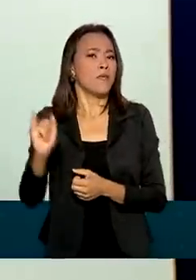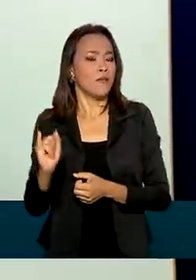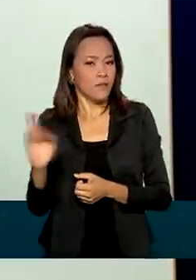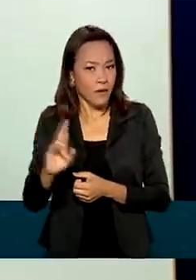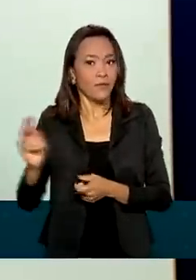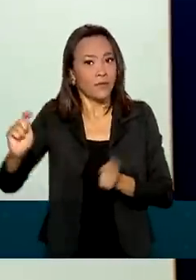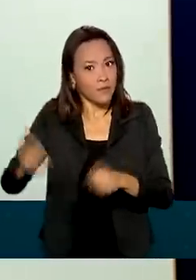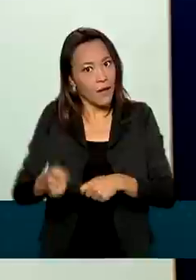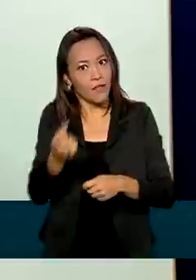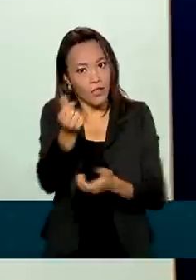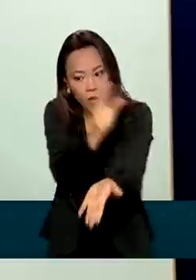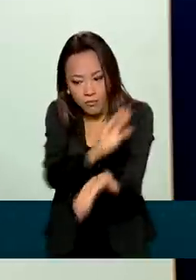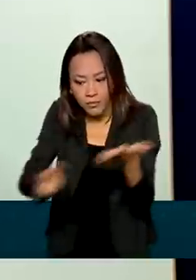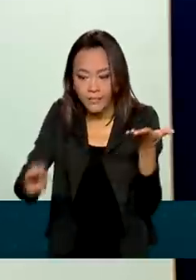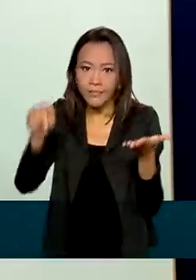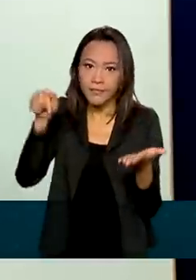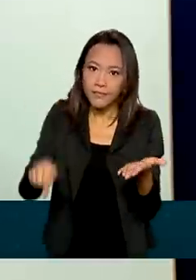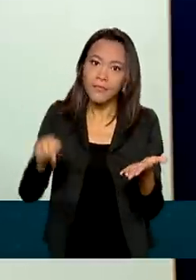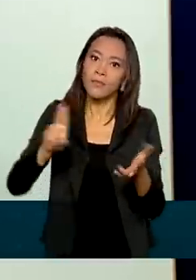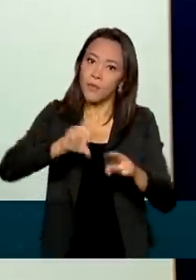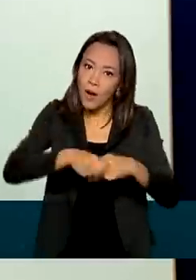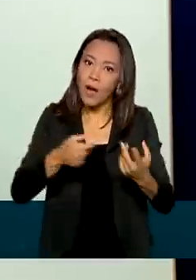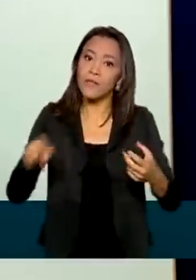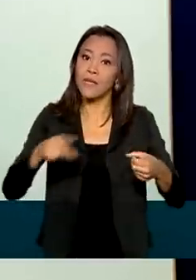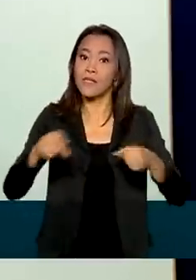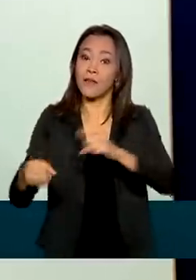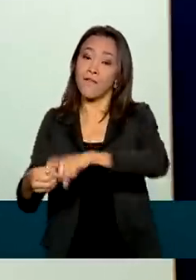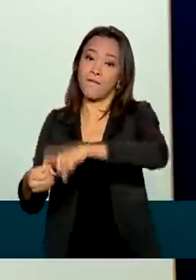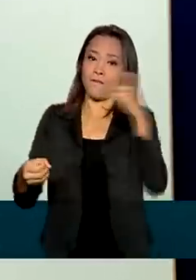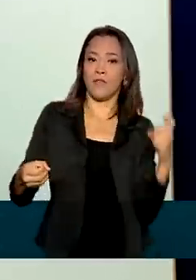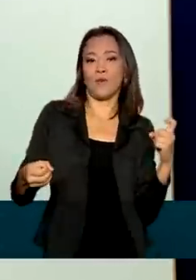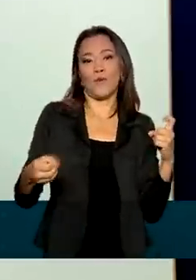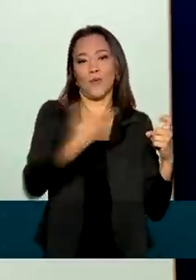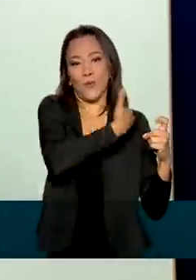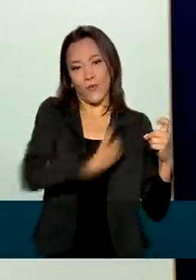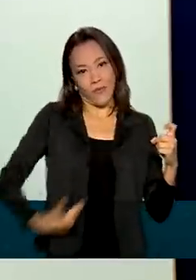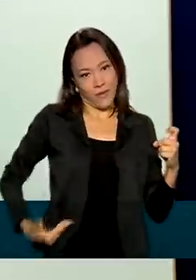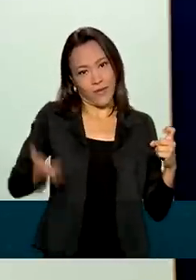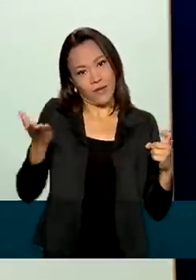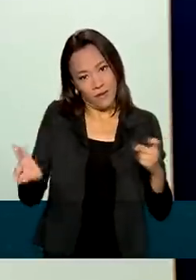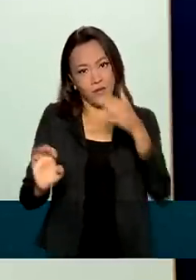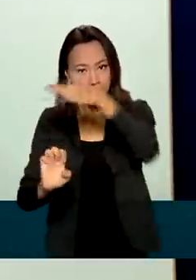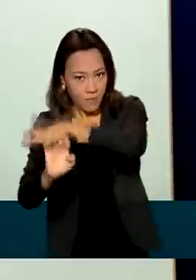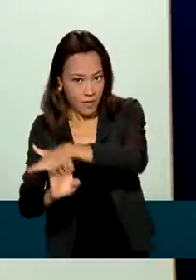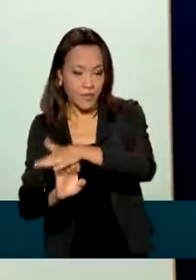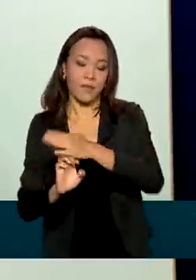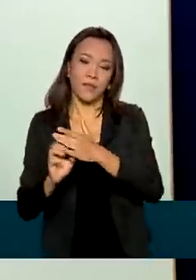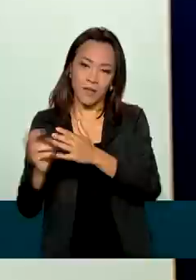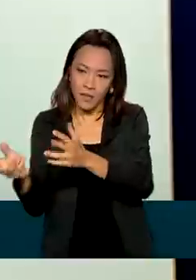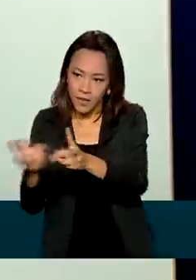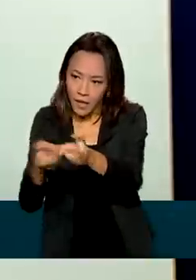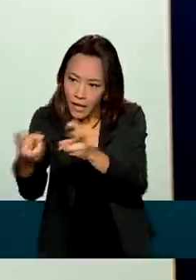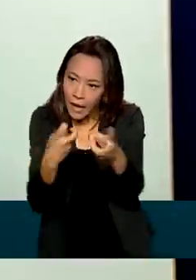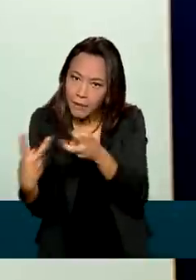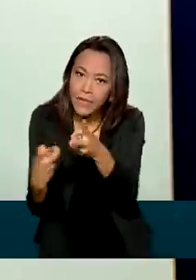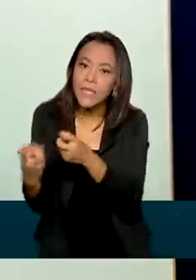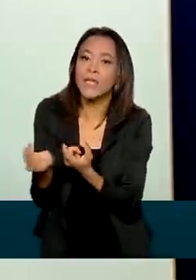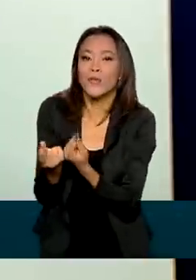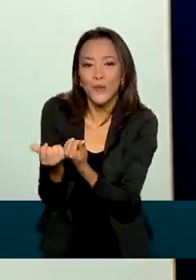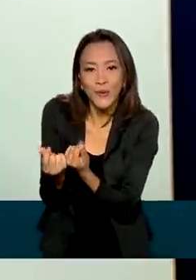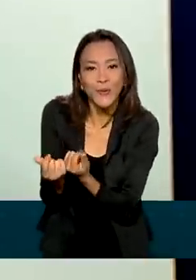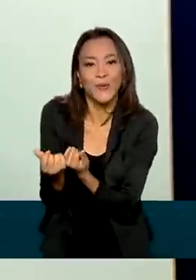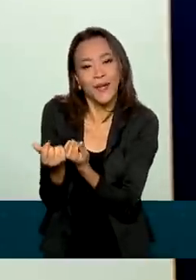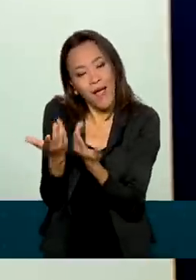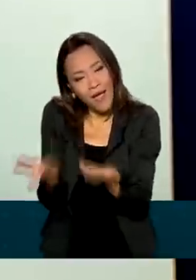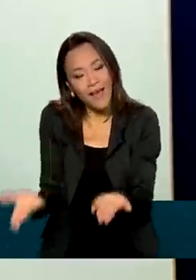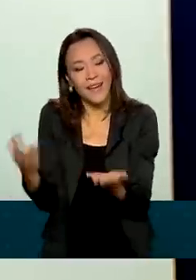novos investimentos com essa desestatização e, ao mesmo tempo, capitalização da Eletrobras. Essa informação